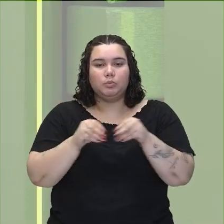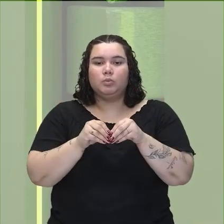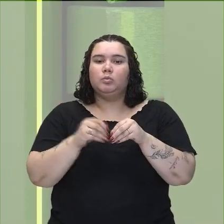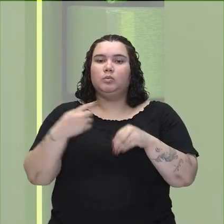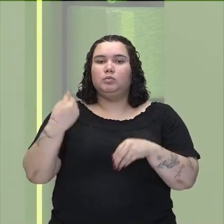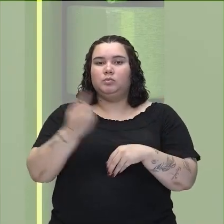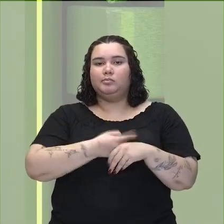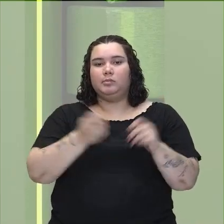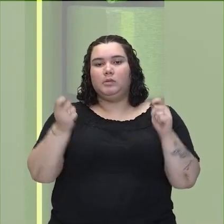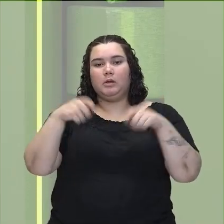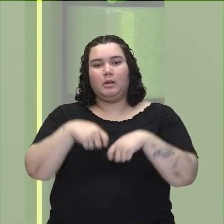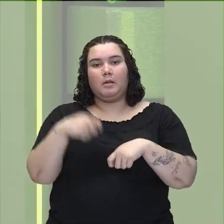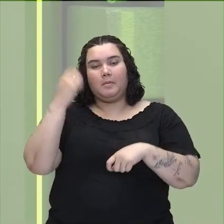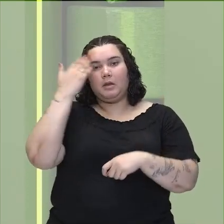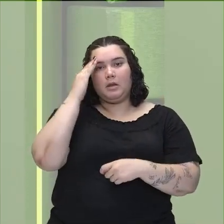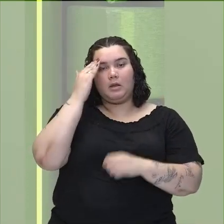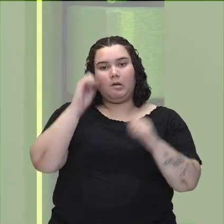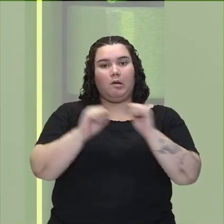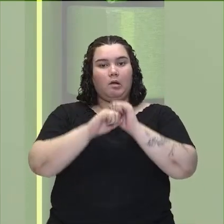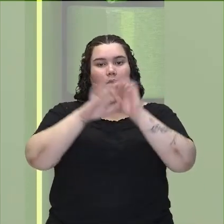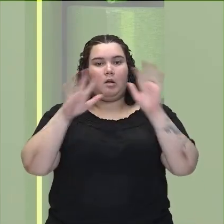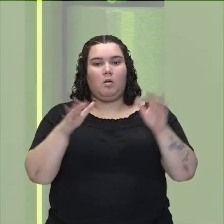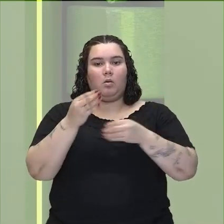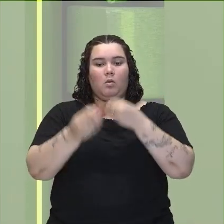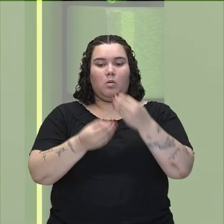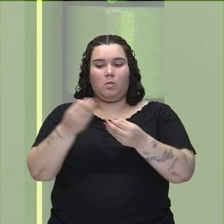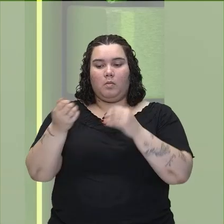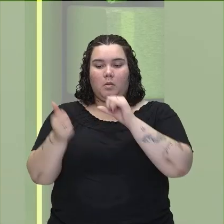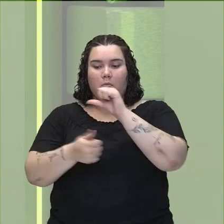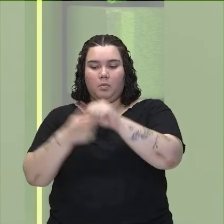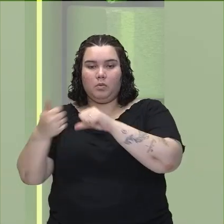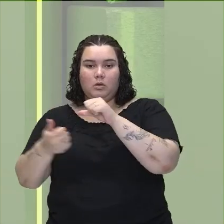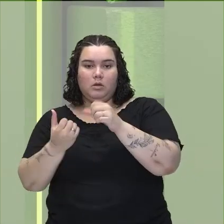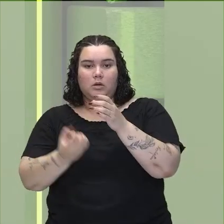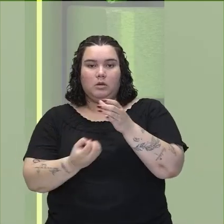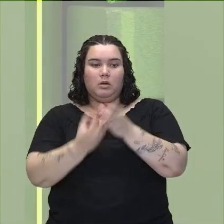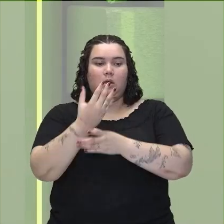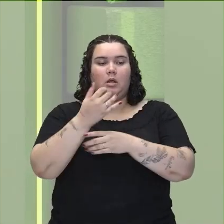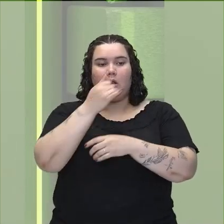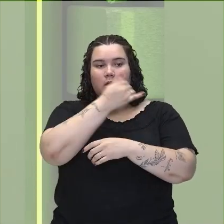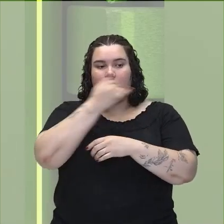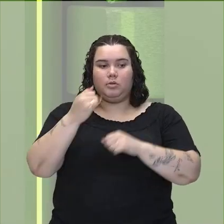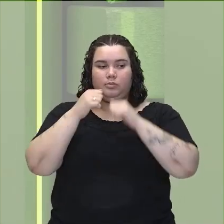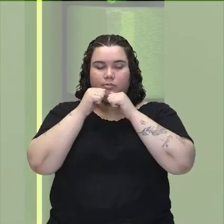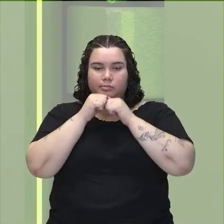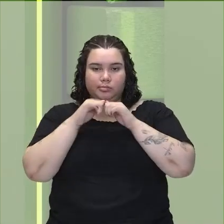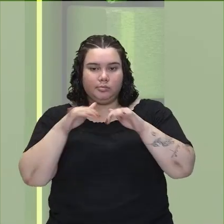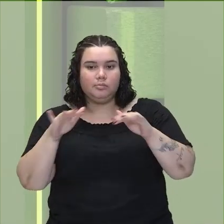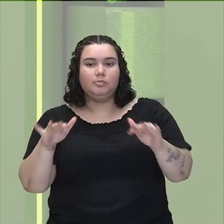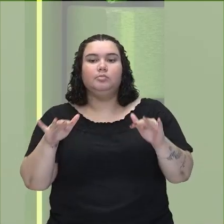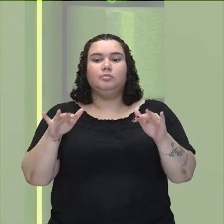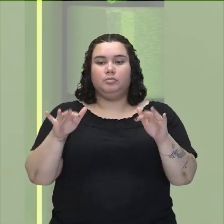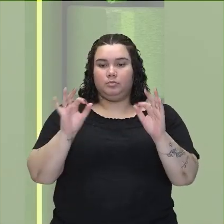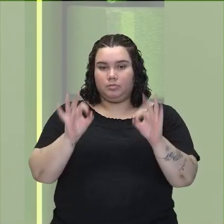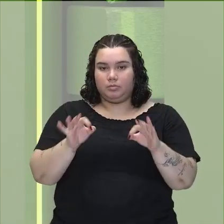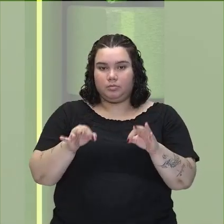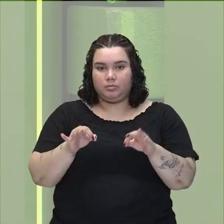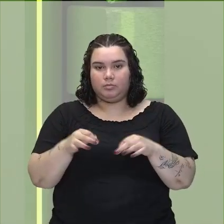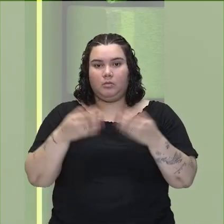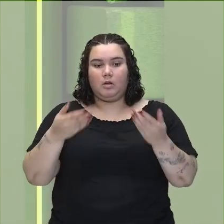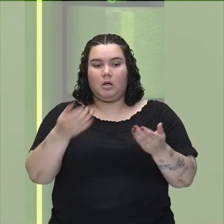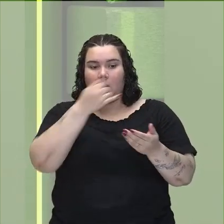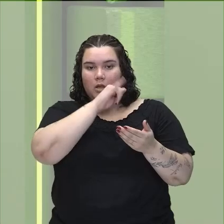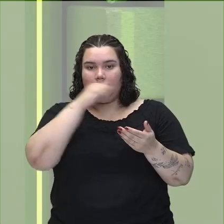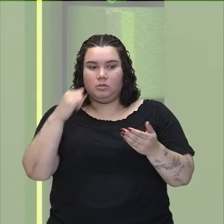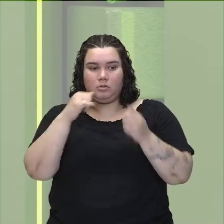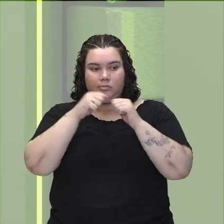pode fazer aqui da transformação, da geração e da transmissão da energia elétrica, tá, pessoal? A energia